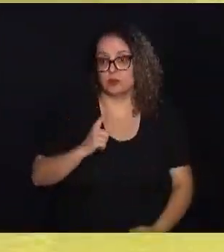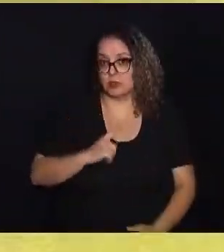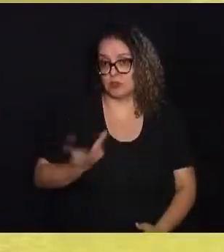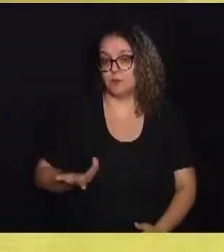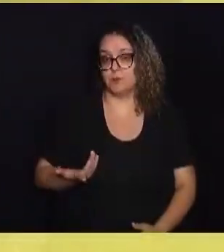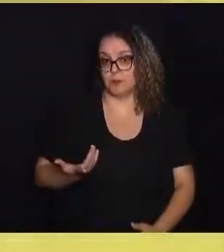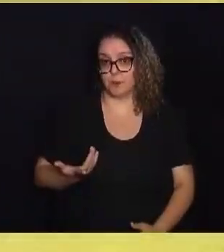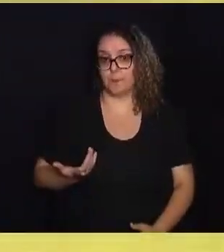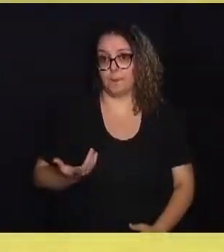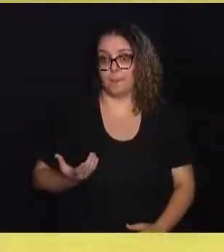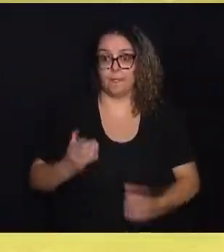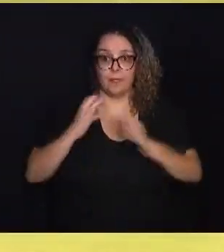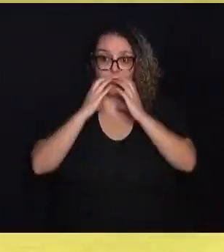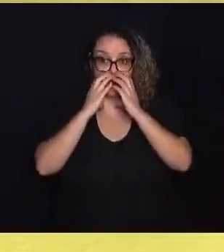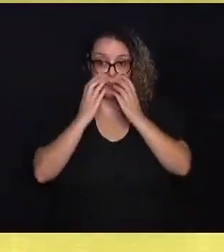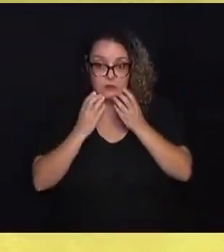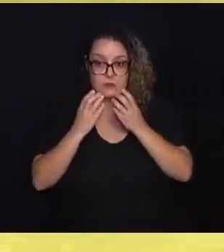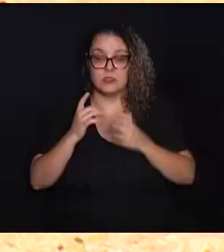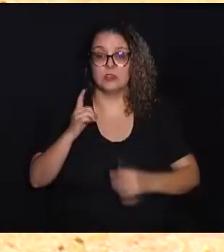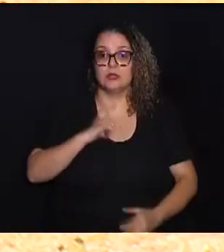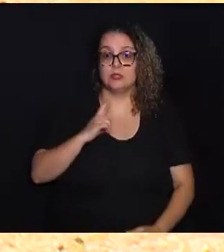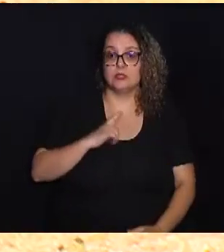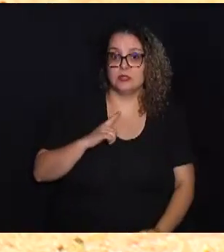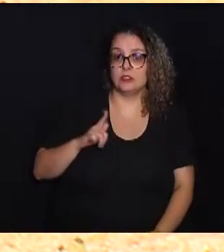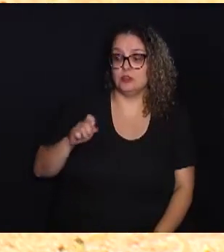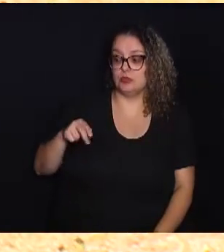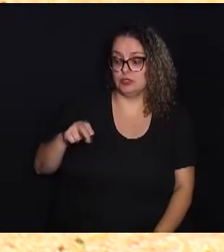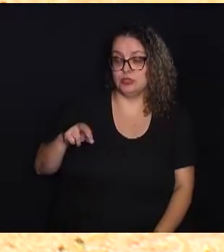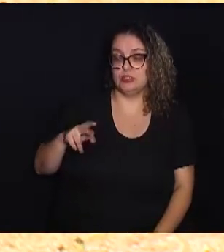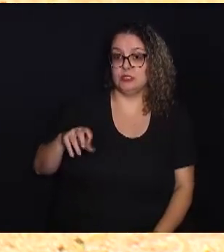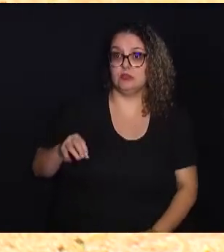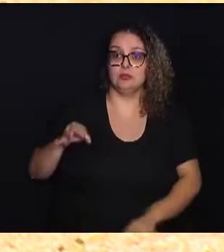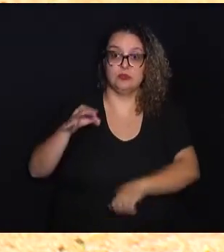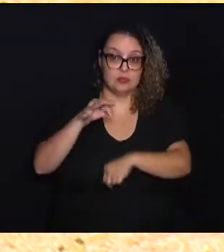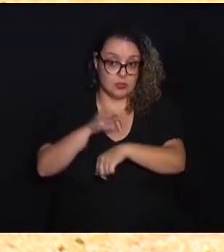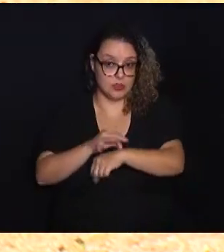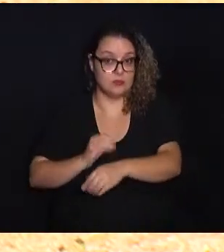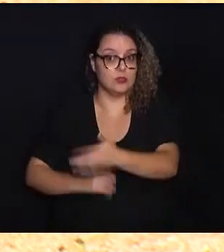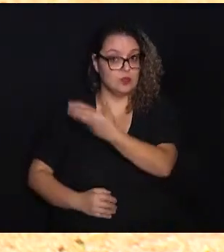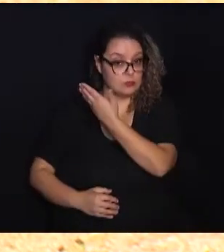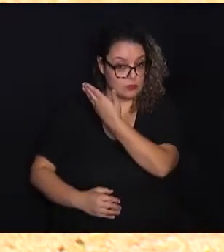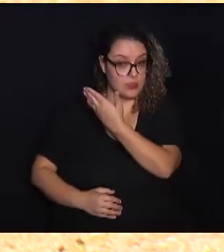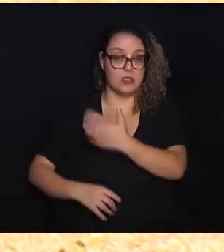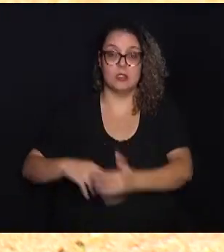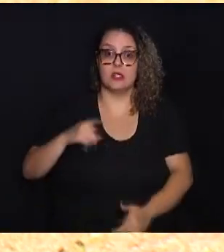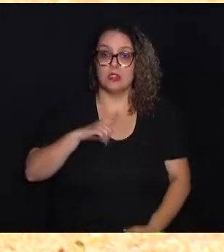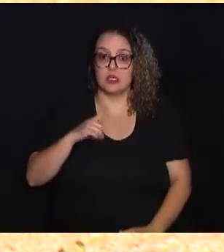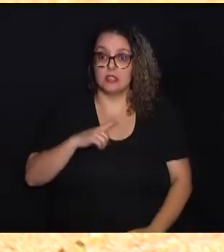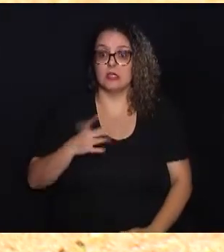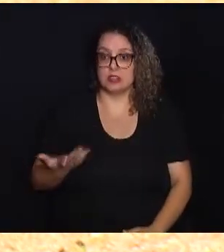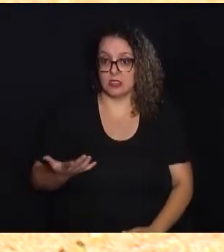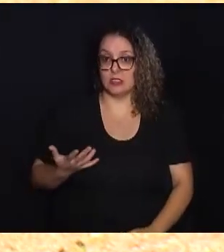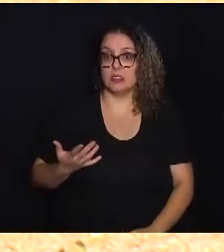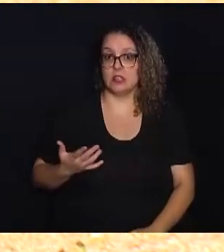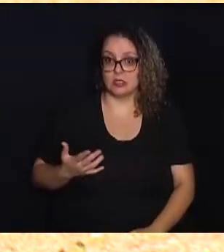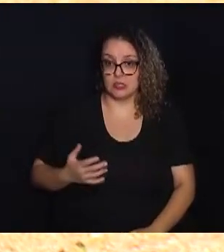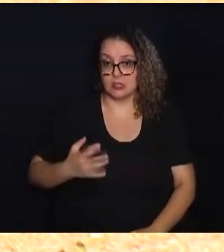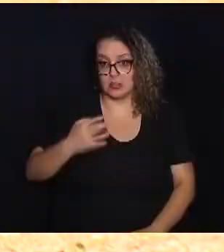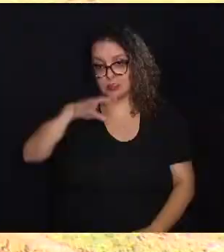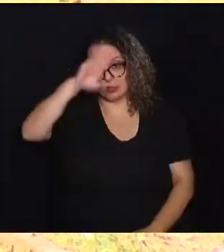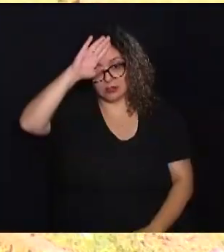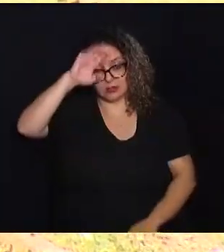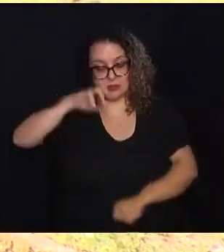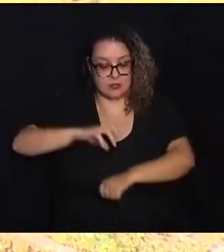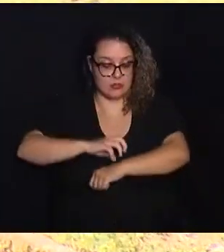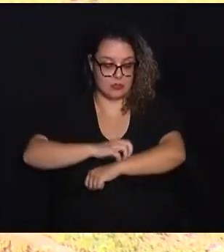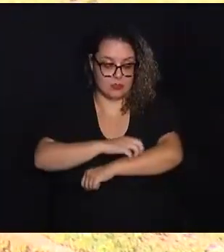comporta capivara, comporta o gênero de carrapato que transmite a riquetsia e